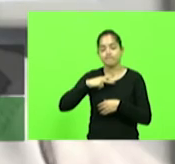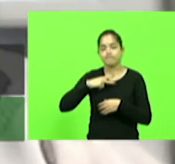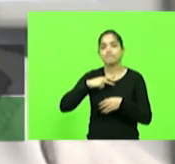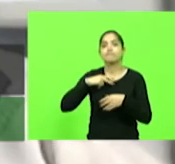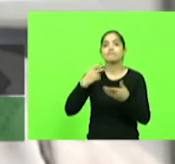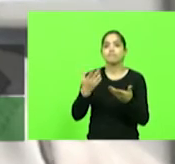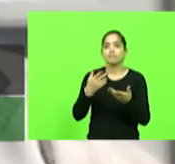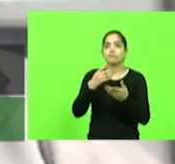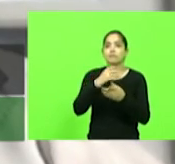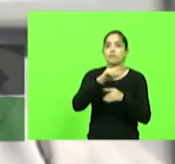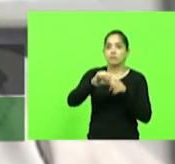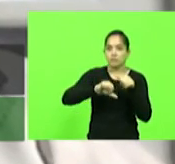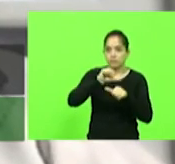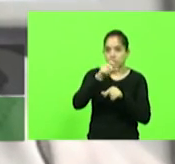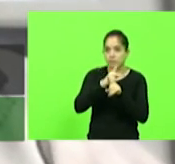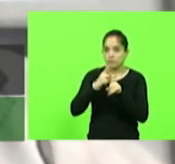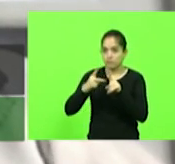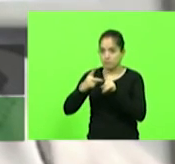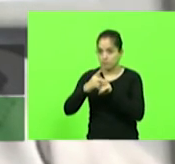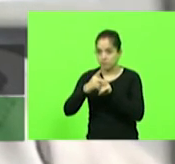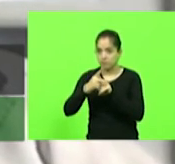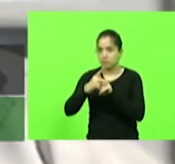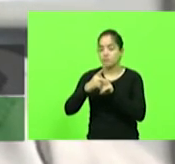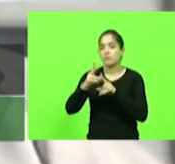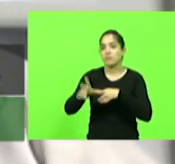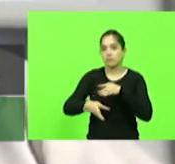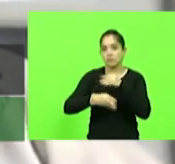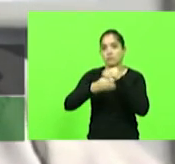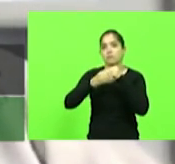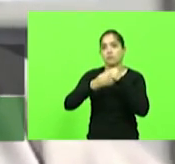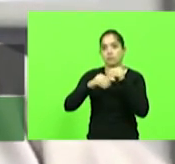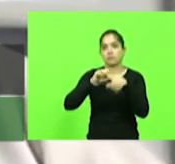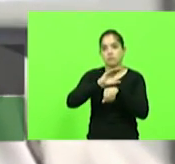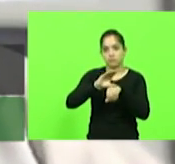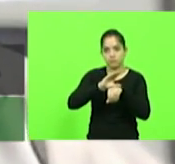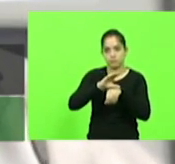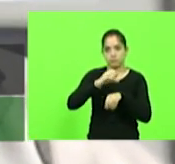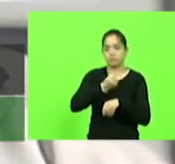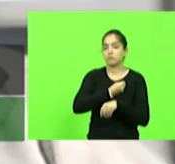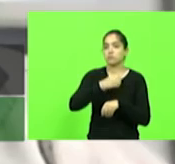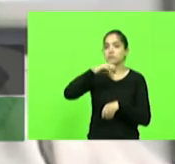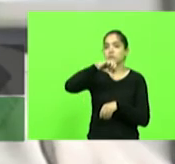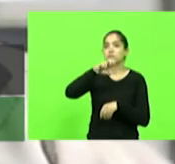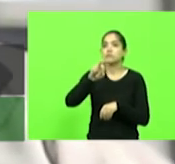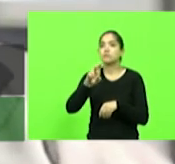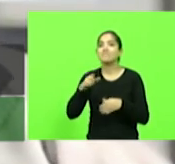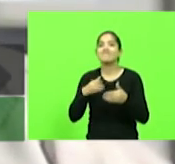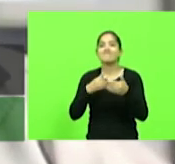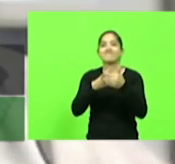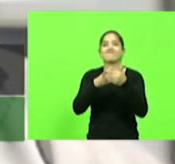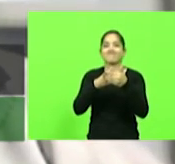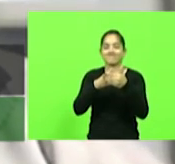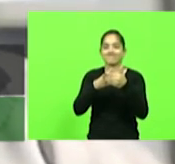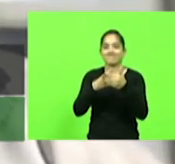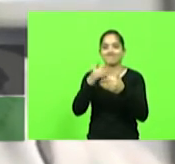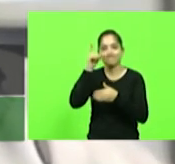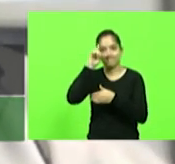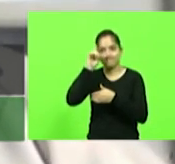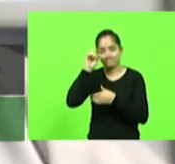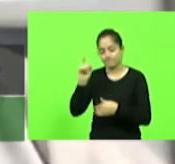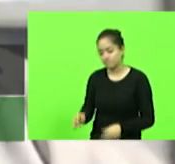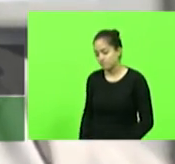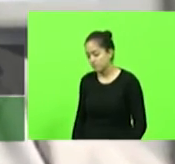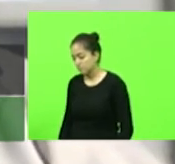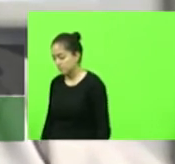trabalhista e previdenciária e a Emenda Constitucional 95 trouxeram impactos para o dia a dia dos trabalhadores e a pandemia